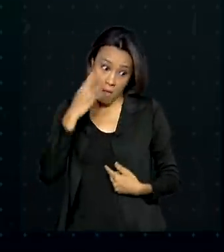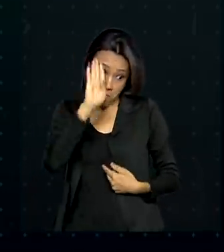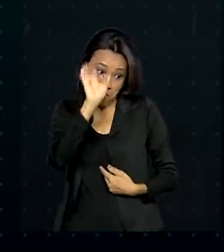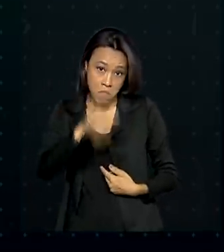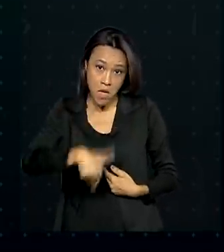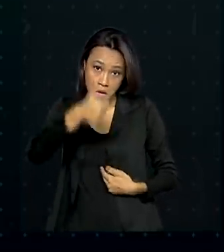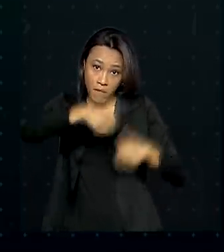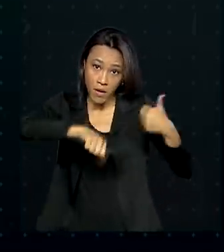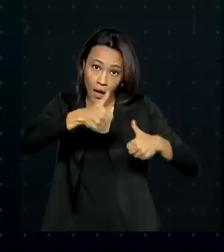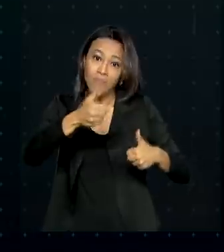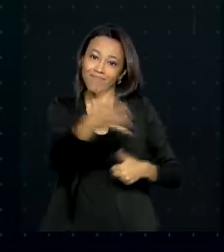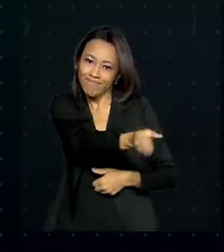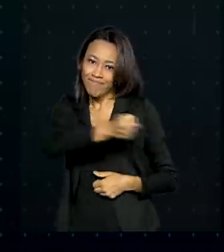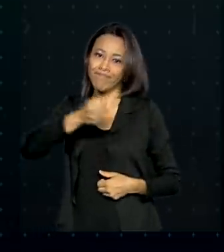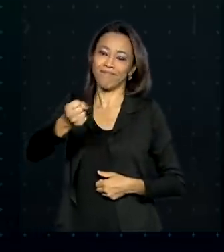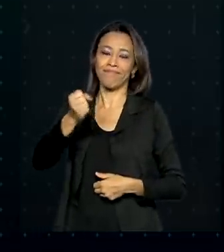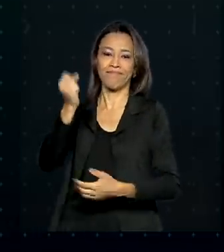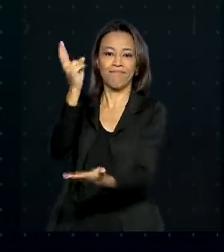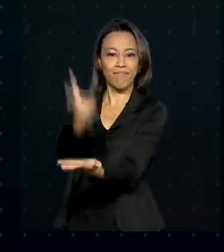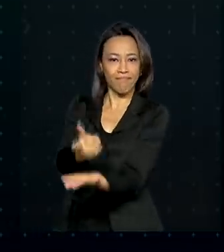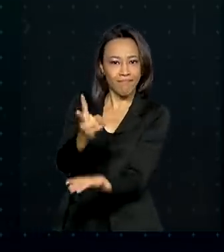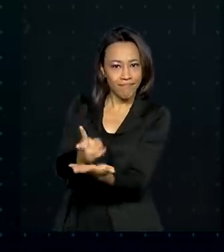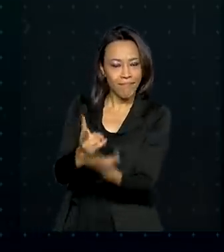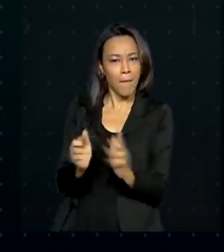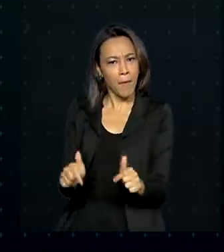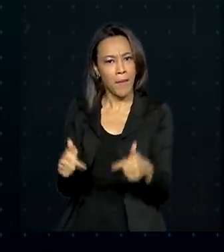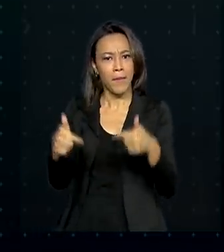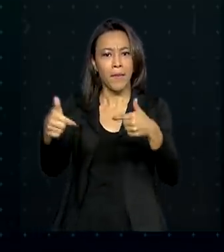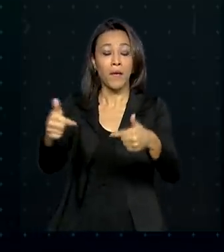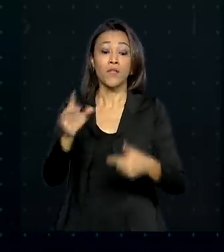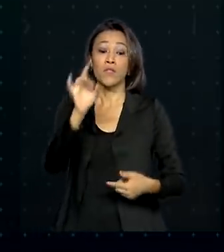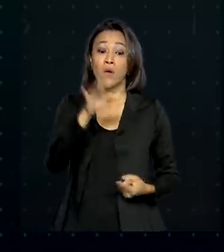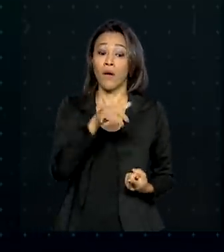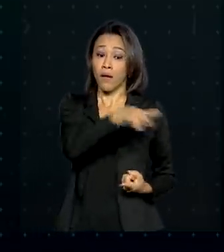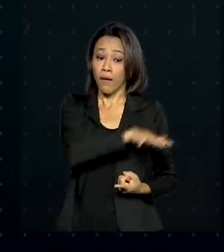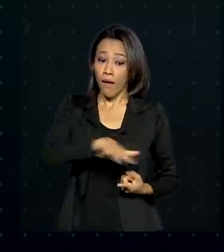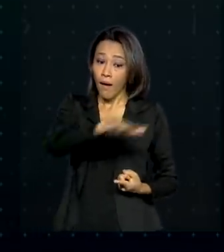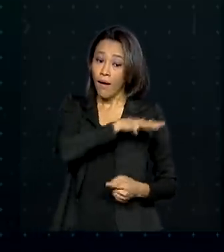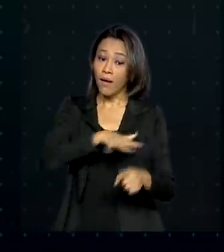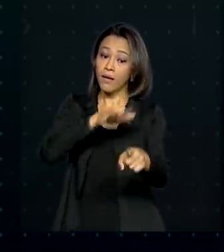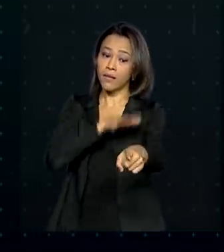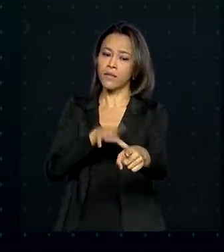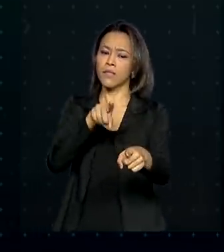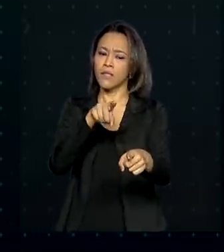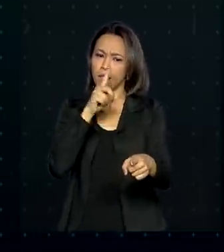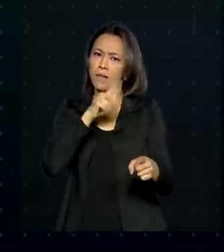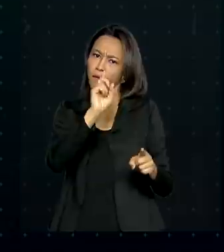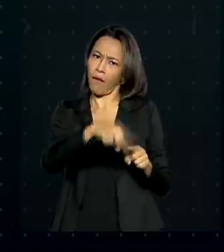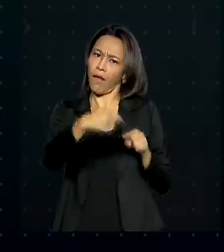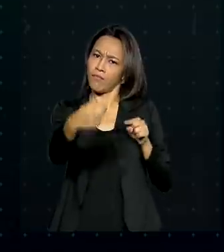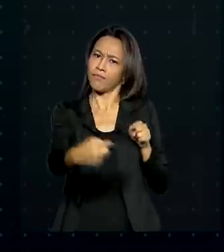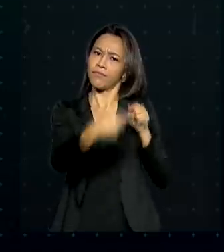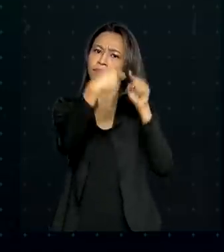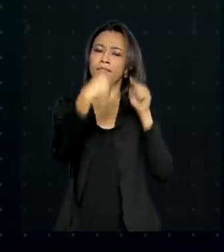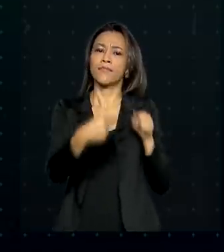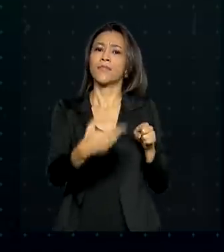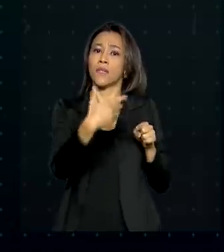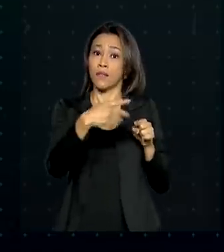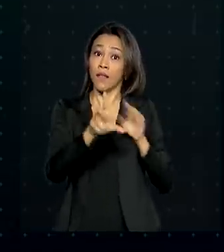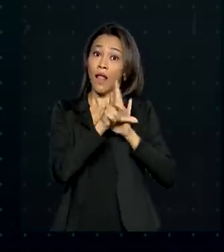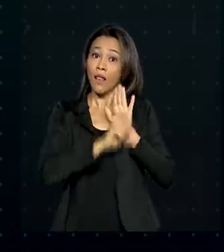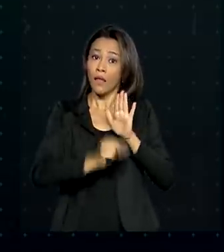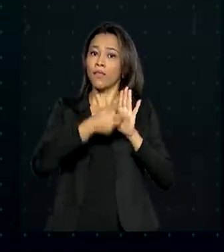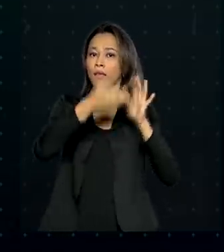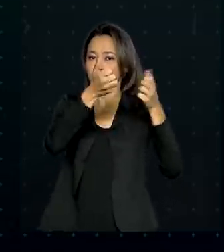efetivados. A estabilidade existirá apenas em áreas essenciais ou típicas de Estado, que serão definidas por lei.